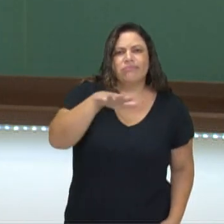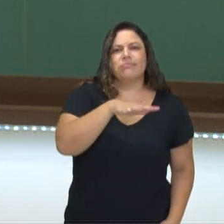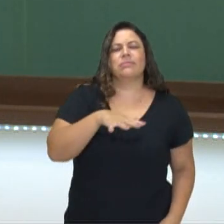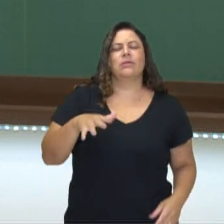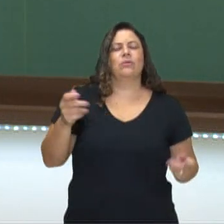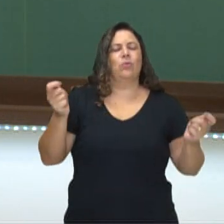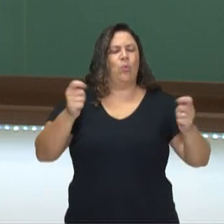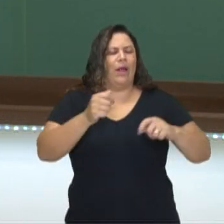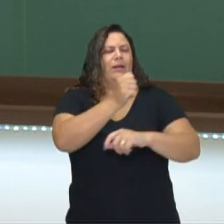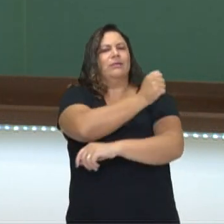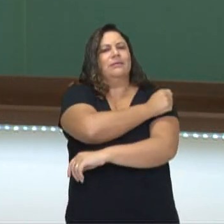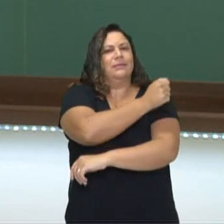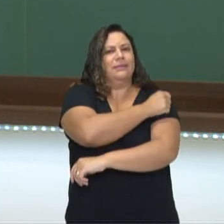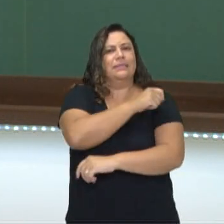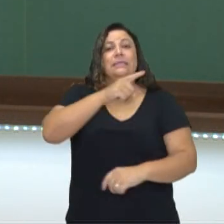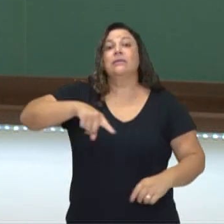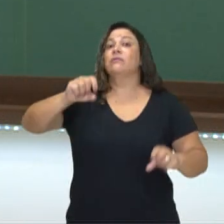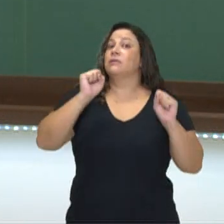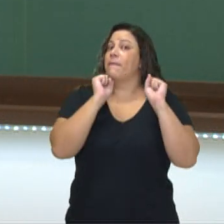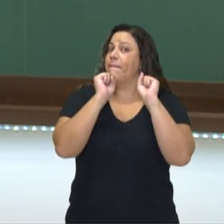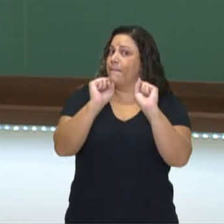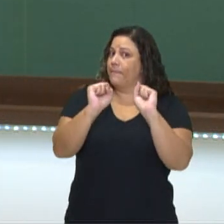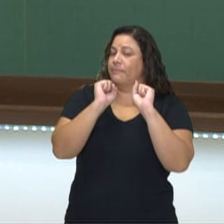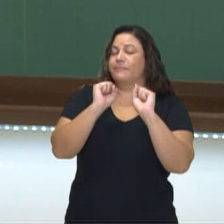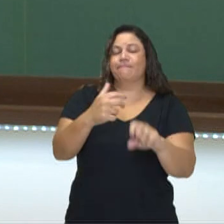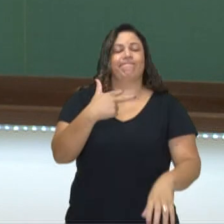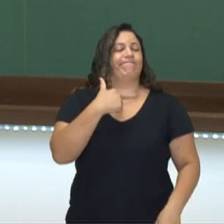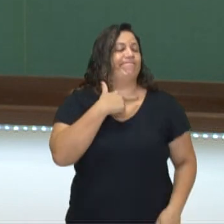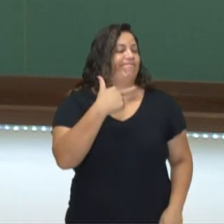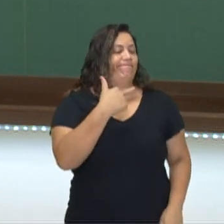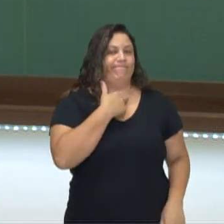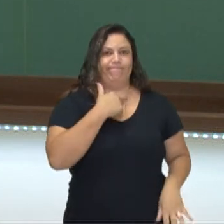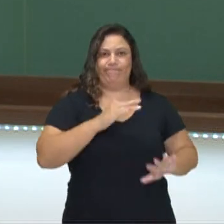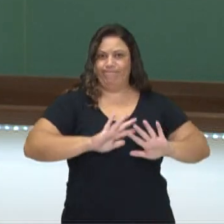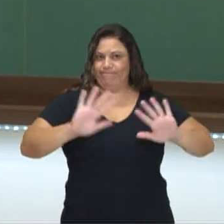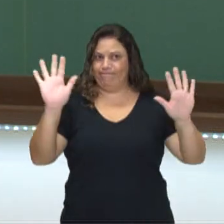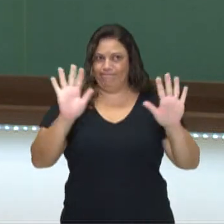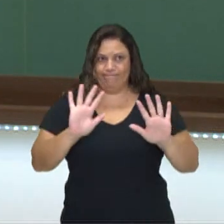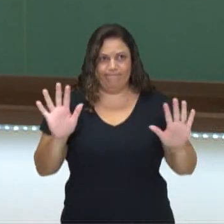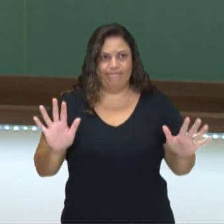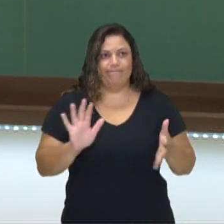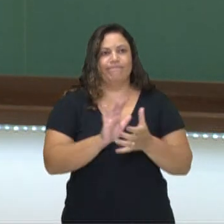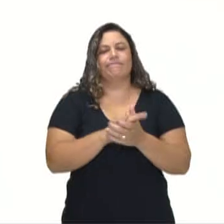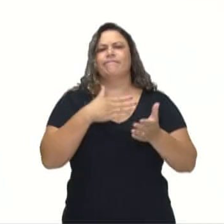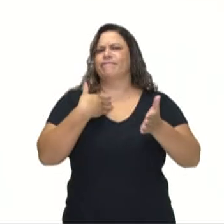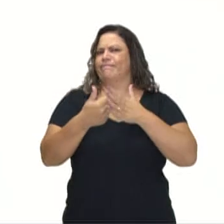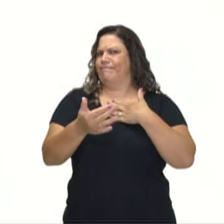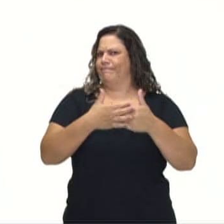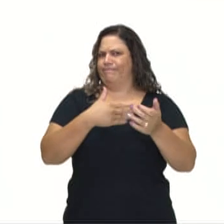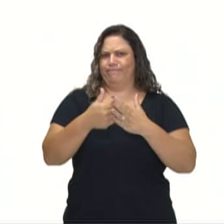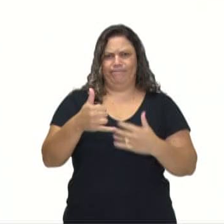estudante, saber o que você pode fazer, o que você não pode fazer. Não importa a idade, sempre temos